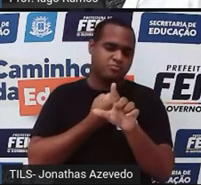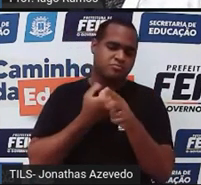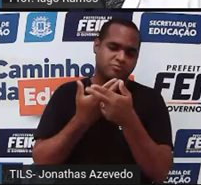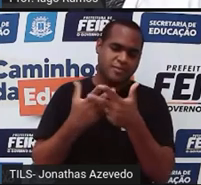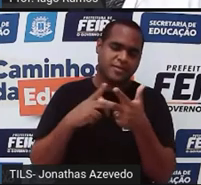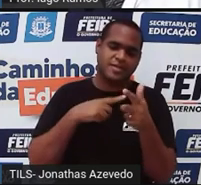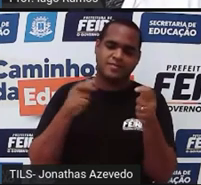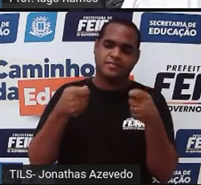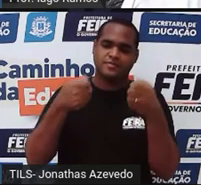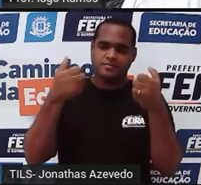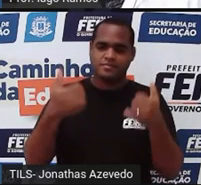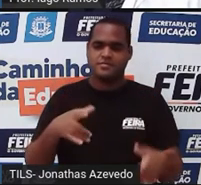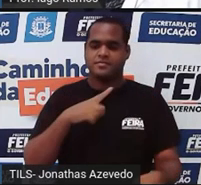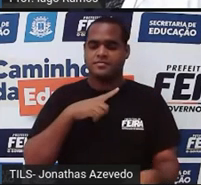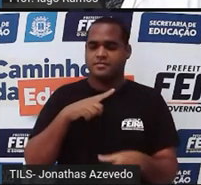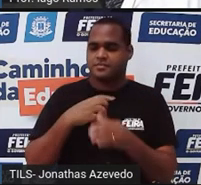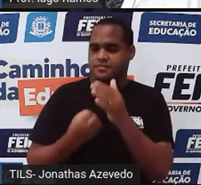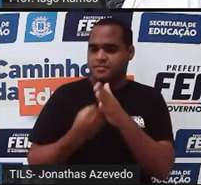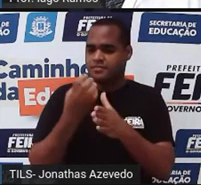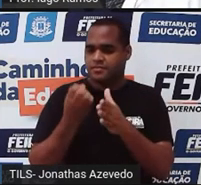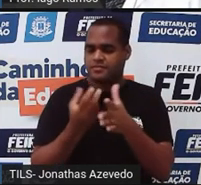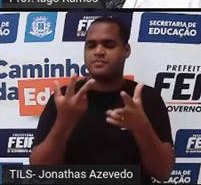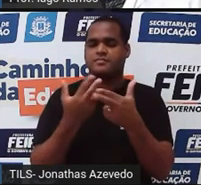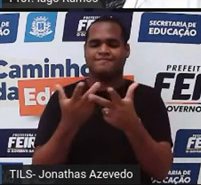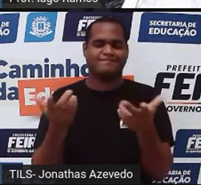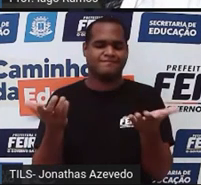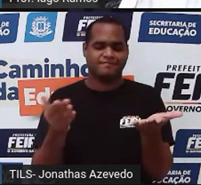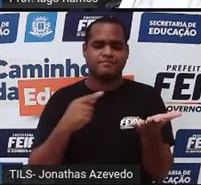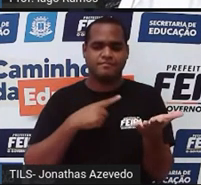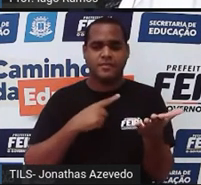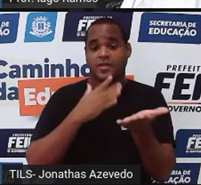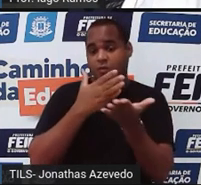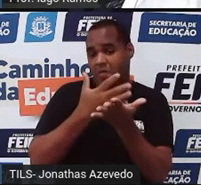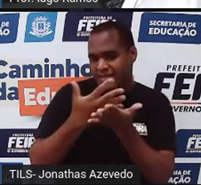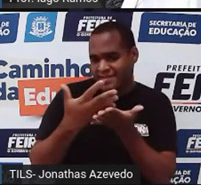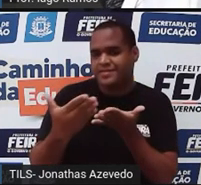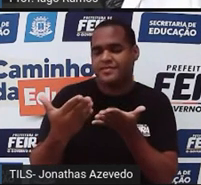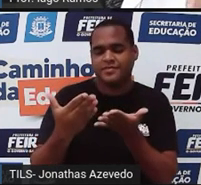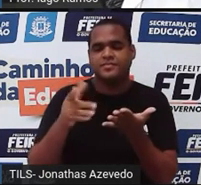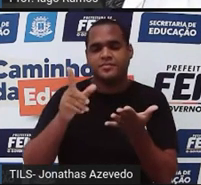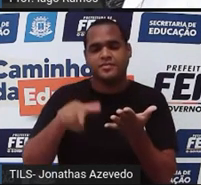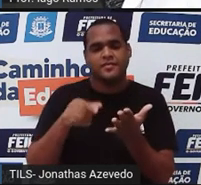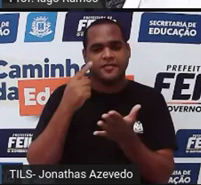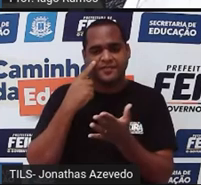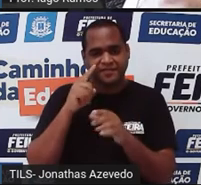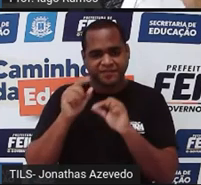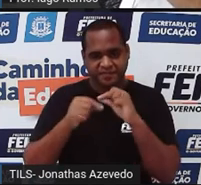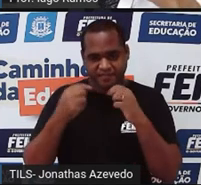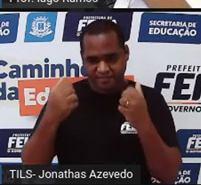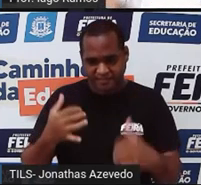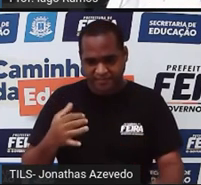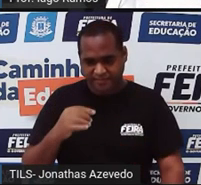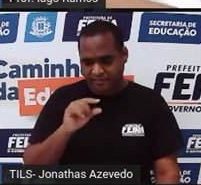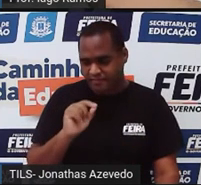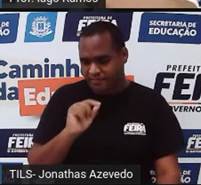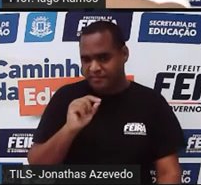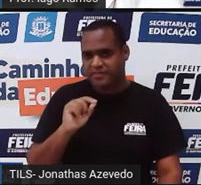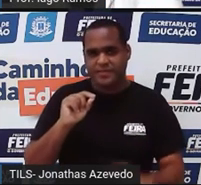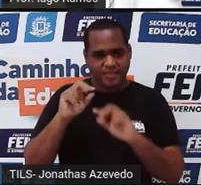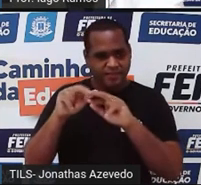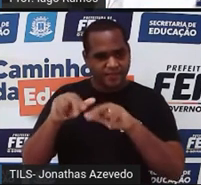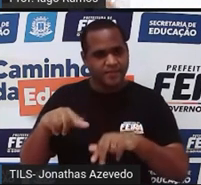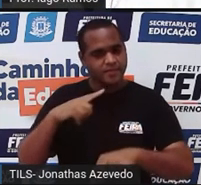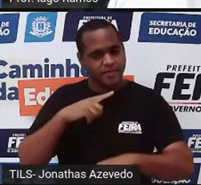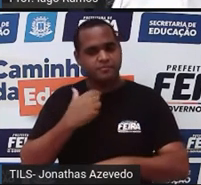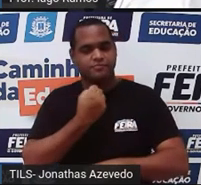pode aparecer na placa. A gente vai começar por aí, porque a quantidade de opções para cada letra e para